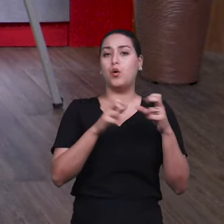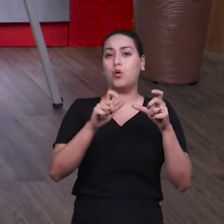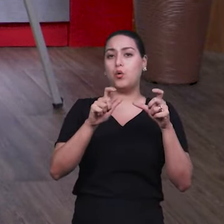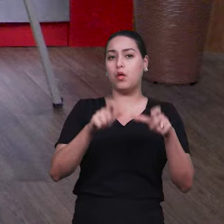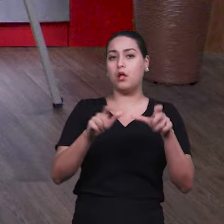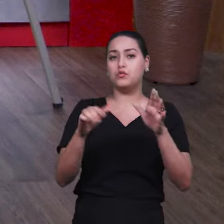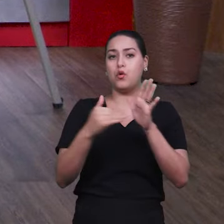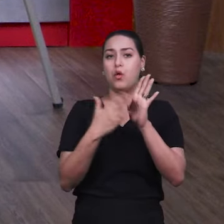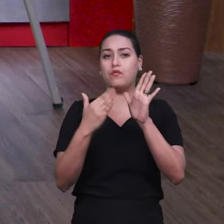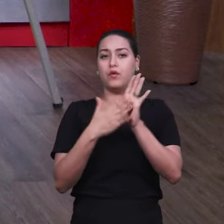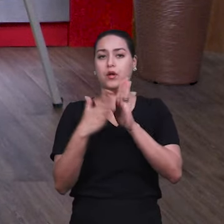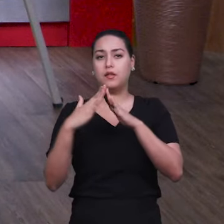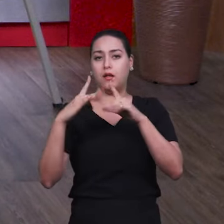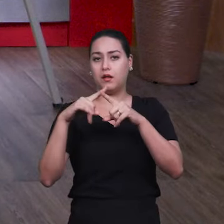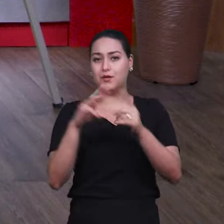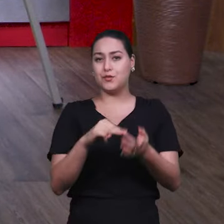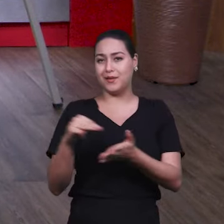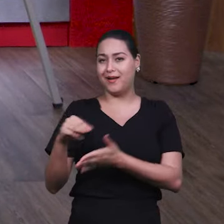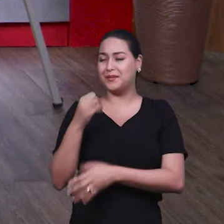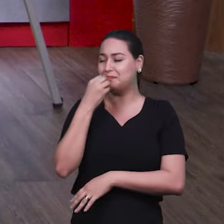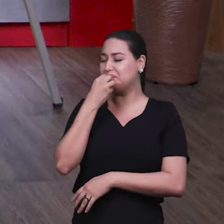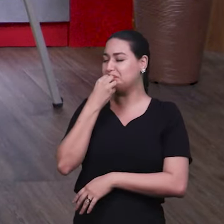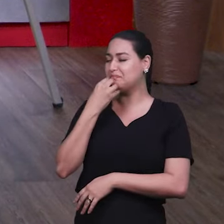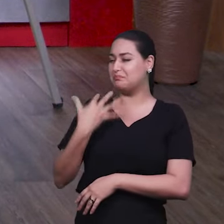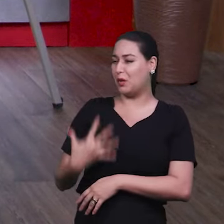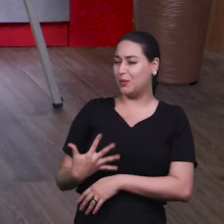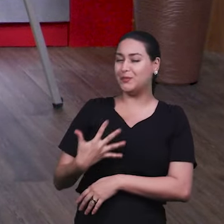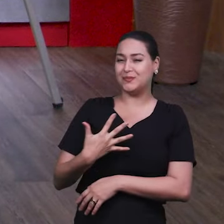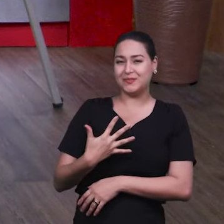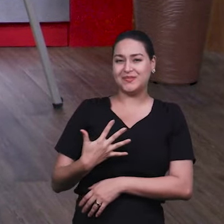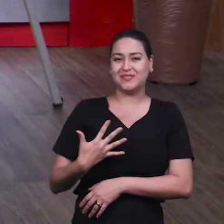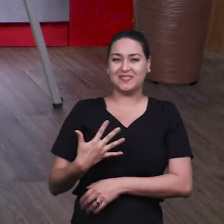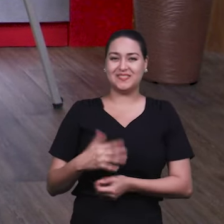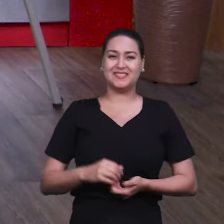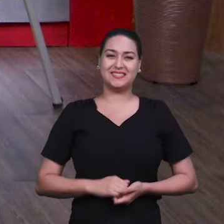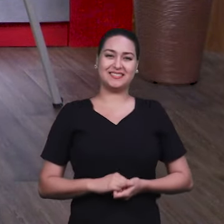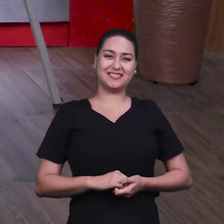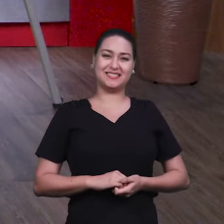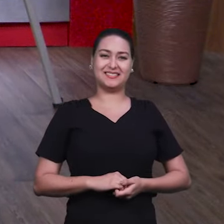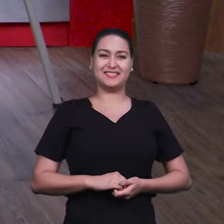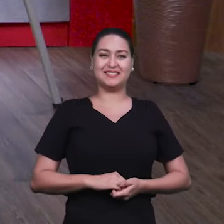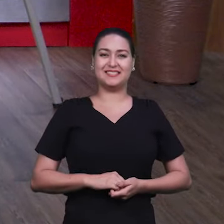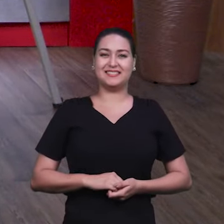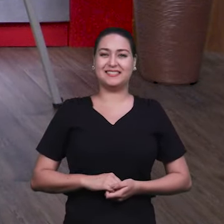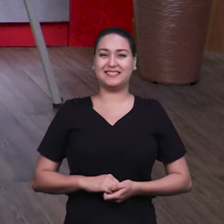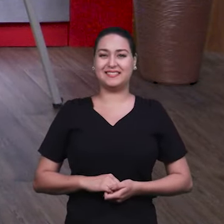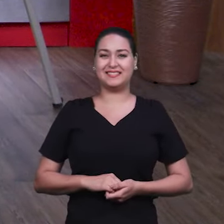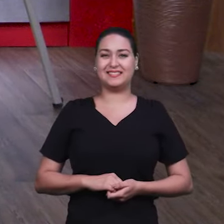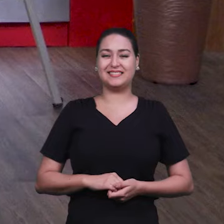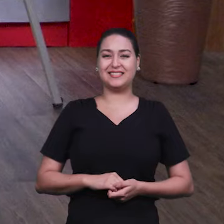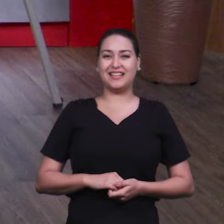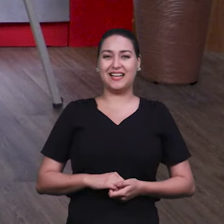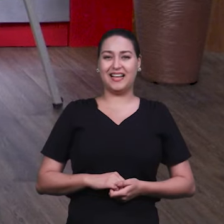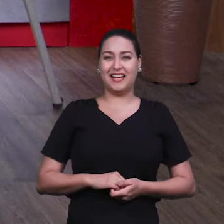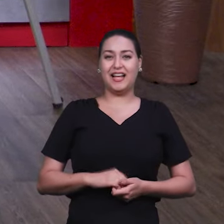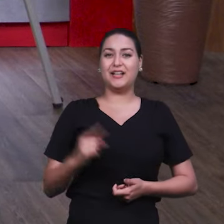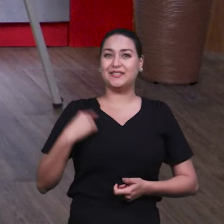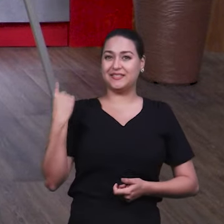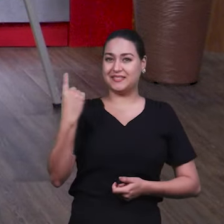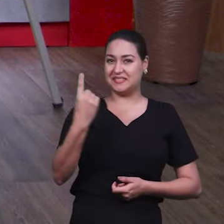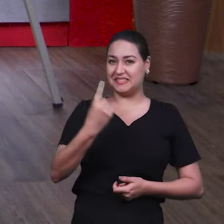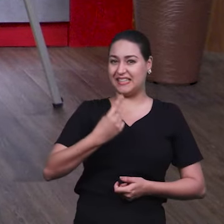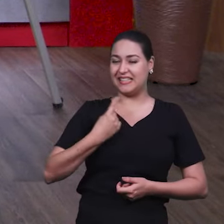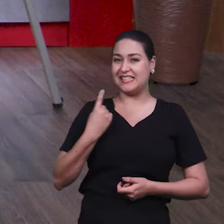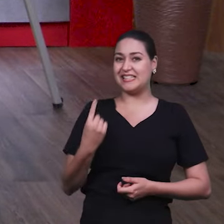isso, Fábio? Muito bom. Então, creio que esse primeiro episódio aqui nós vamos extrair aqui de